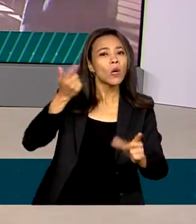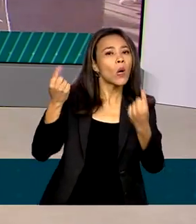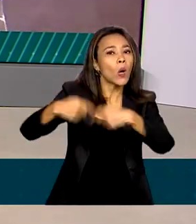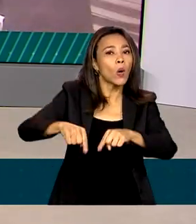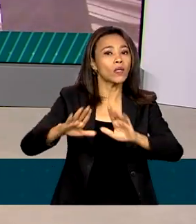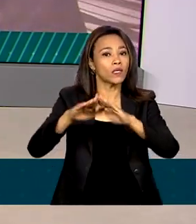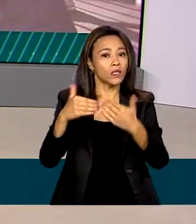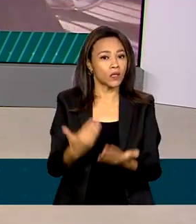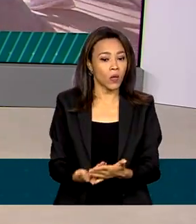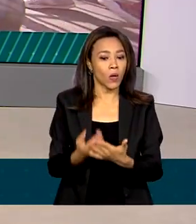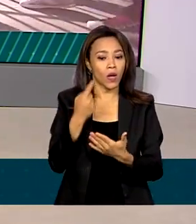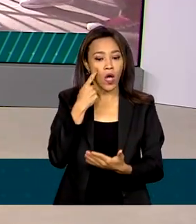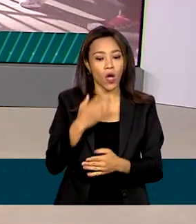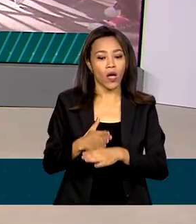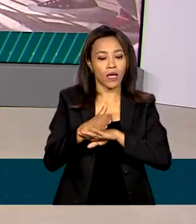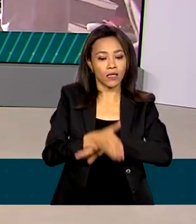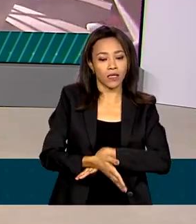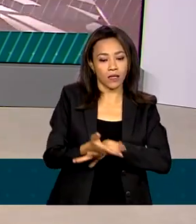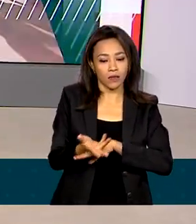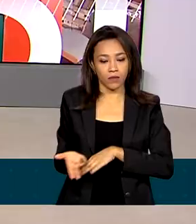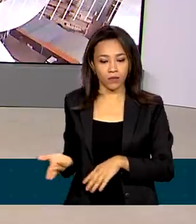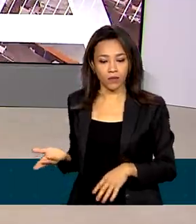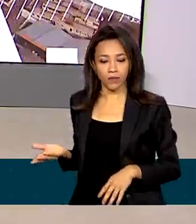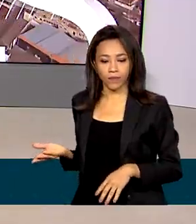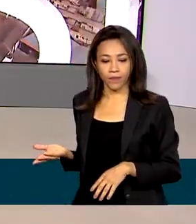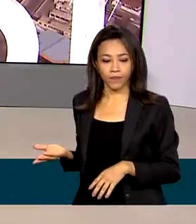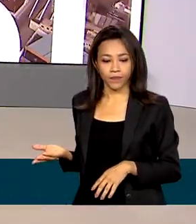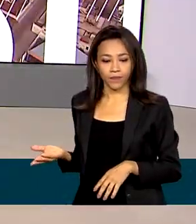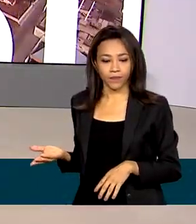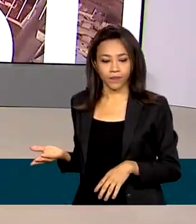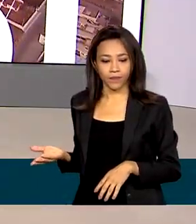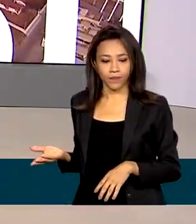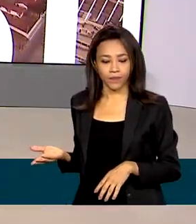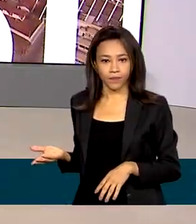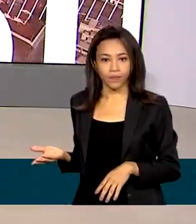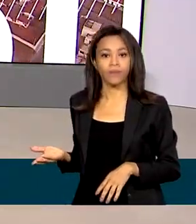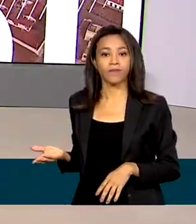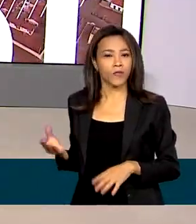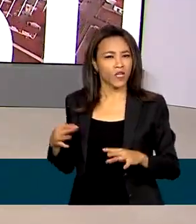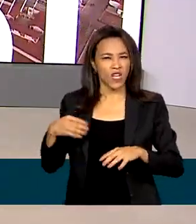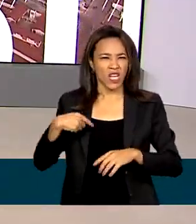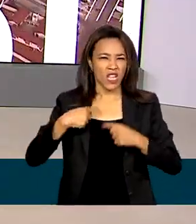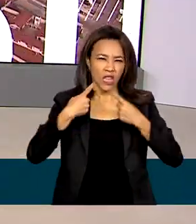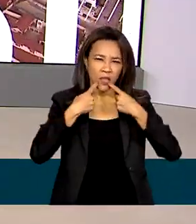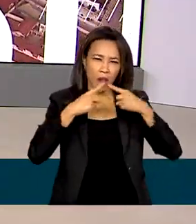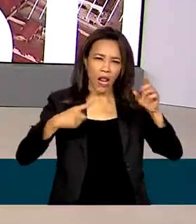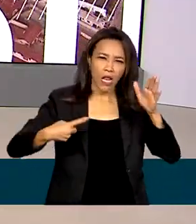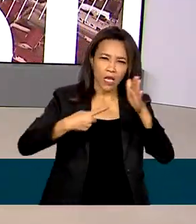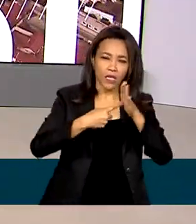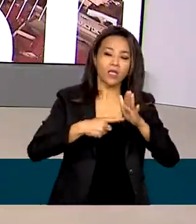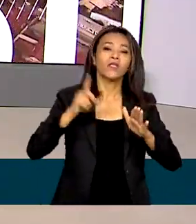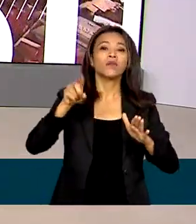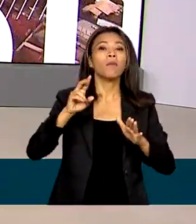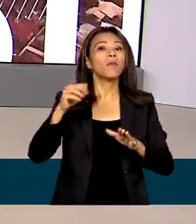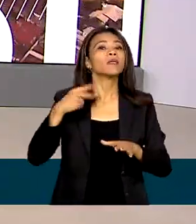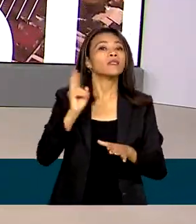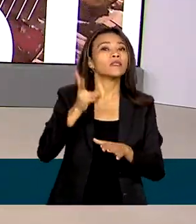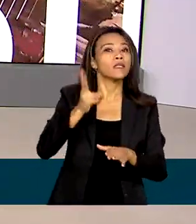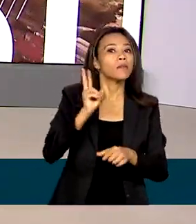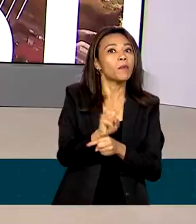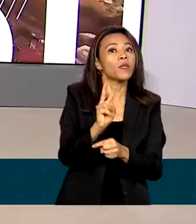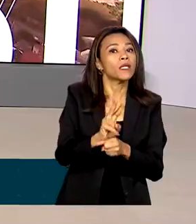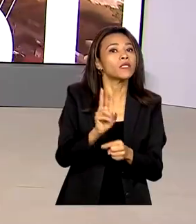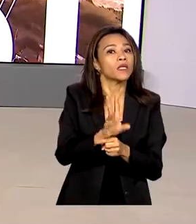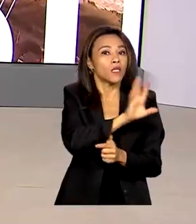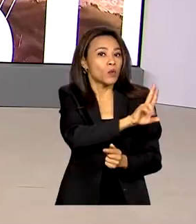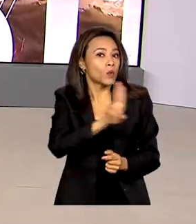endereço é mj.gov.br barra escola segura. Todas as denúncias são anônimas e as informações enviadas são